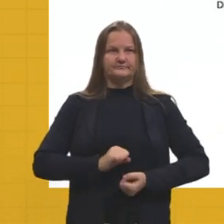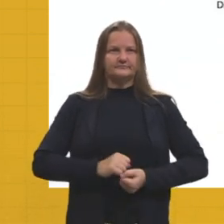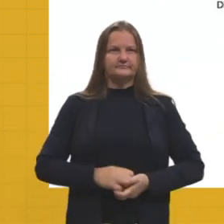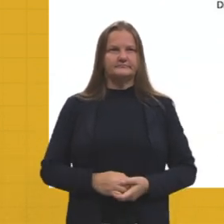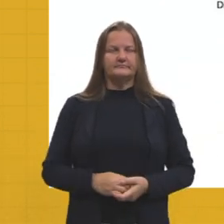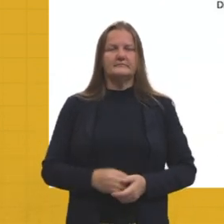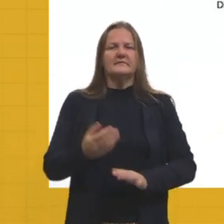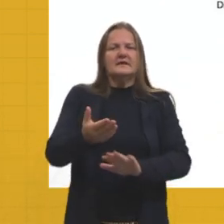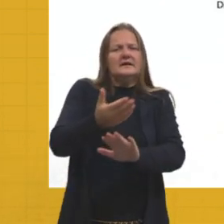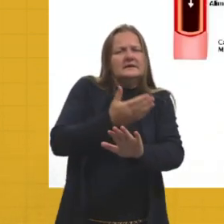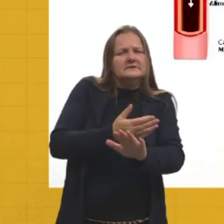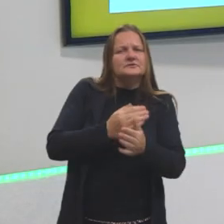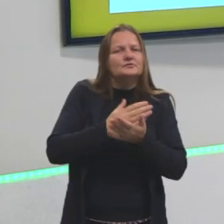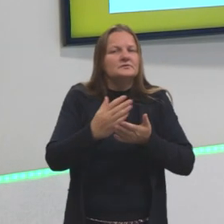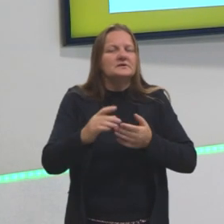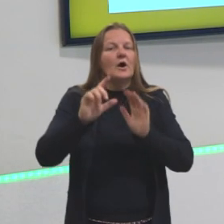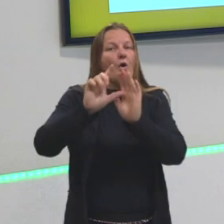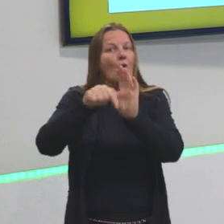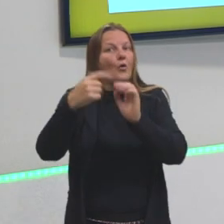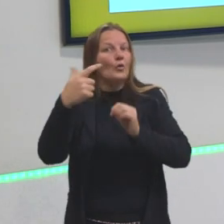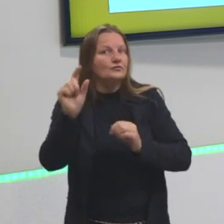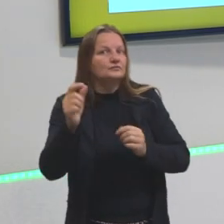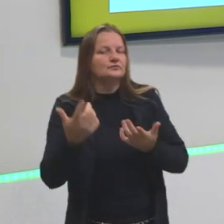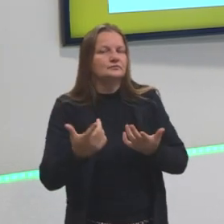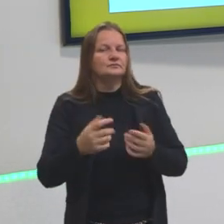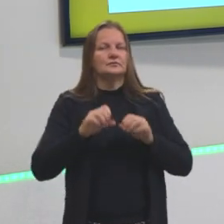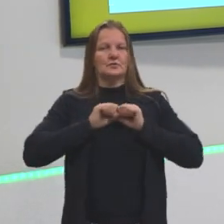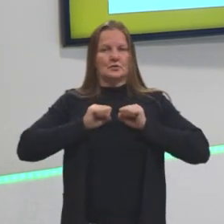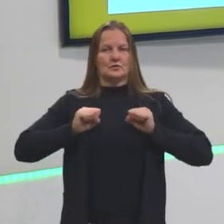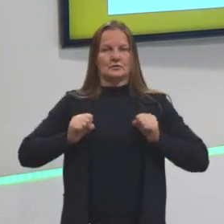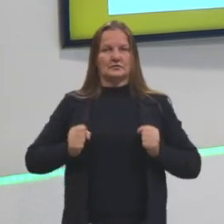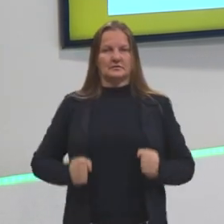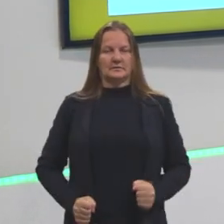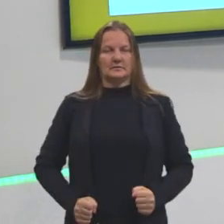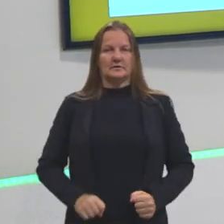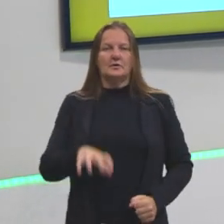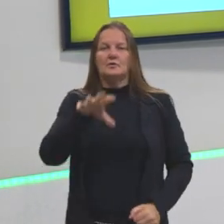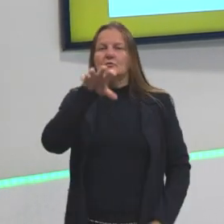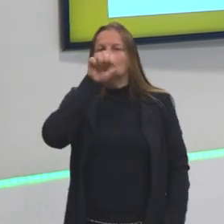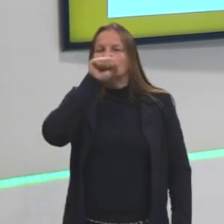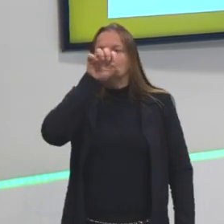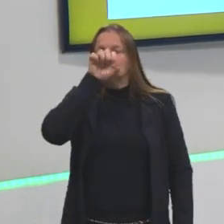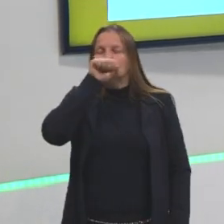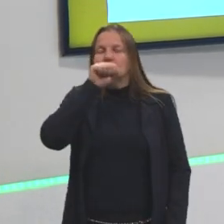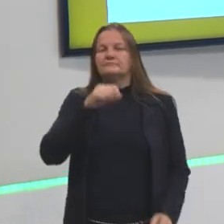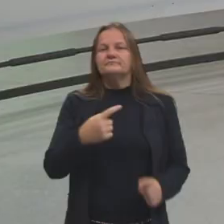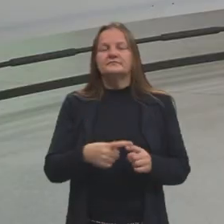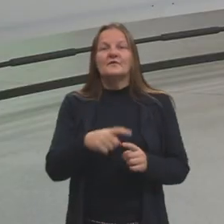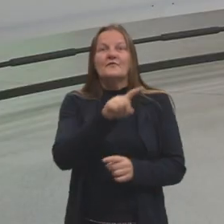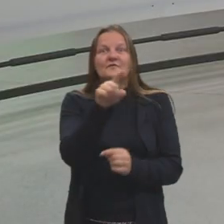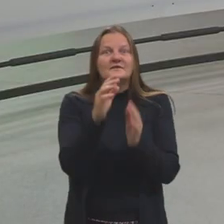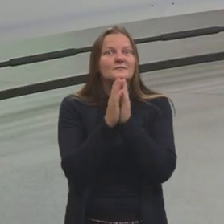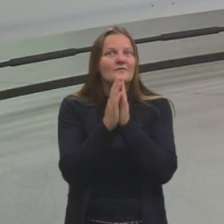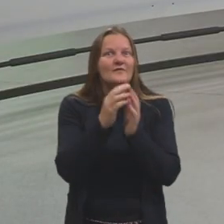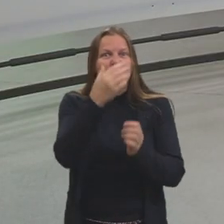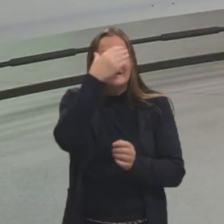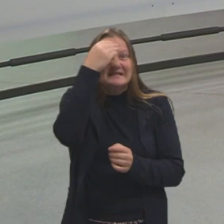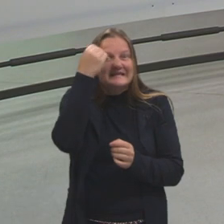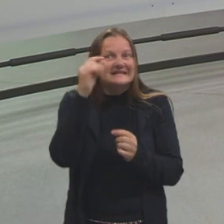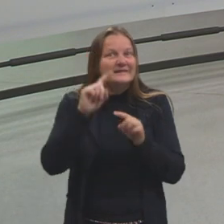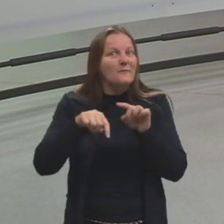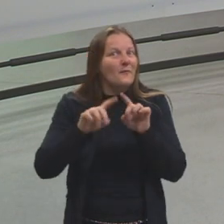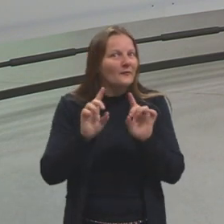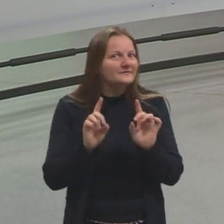Antes de passar para o sistema respiratório, eu vou dar um exemplo aqui para vocês nunca mais esquecerem na vida como é que